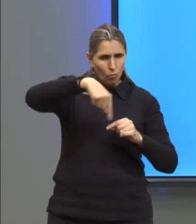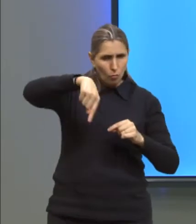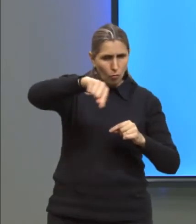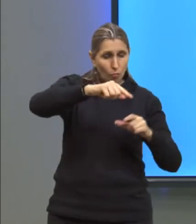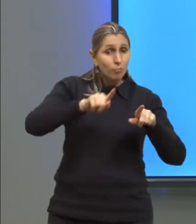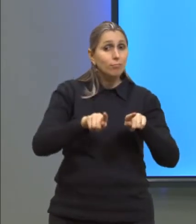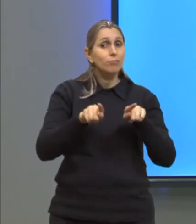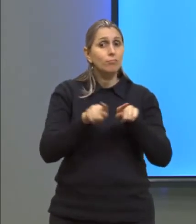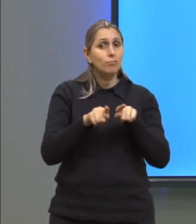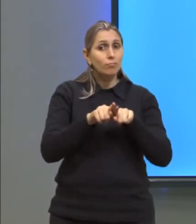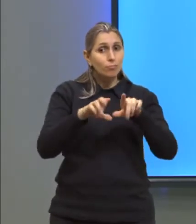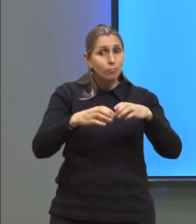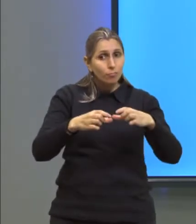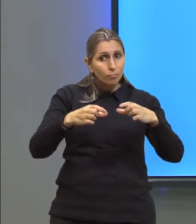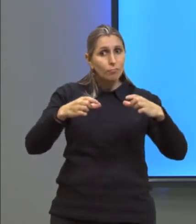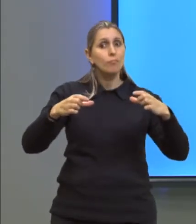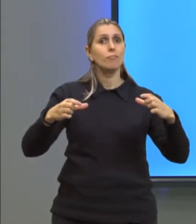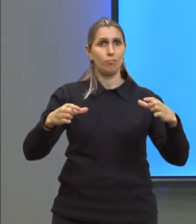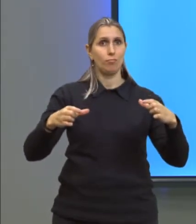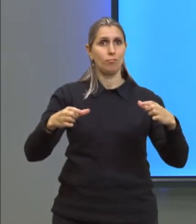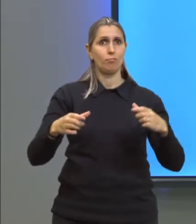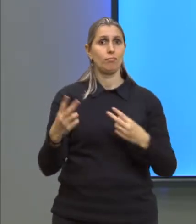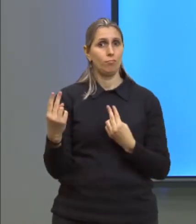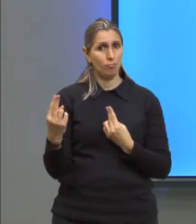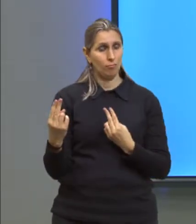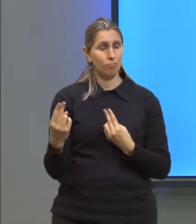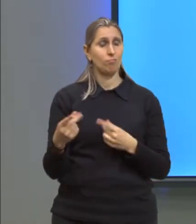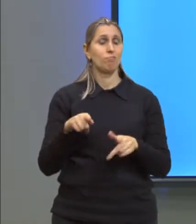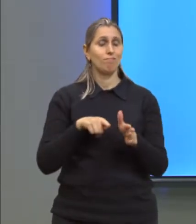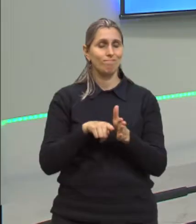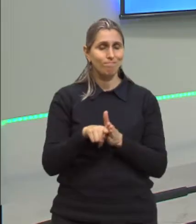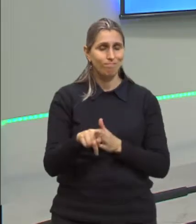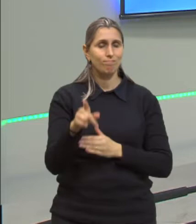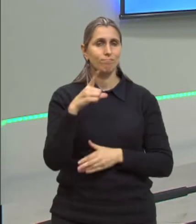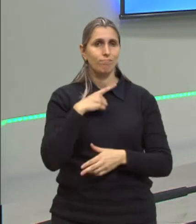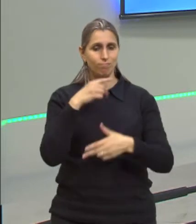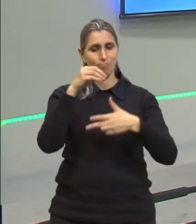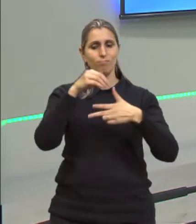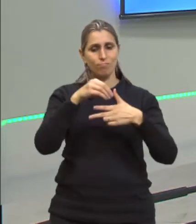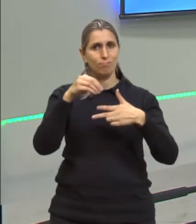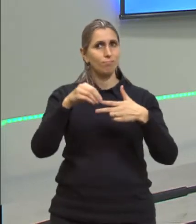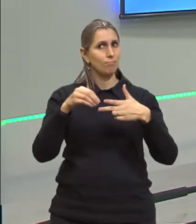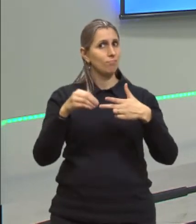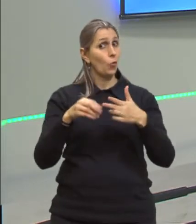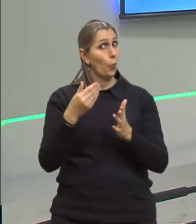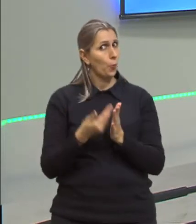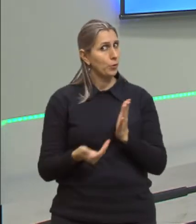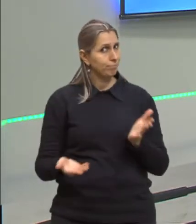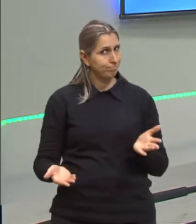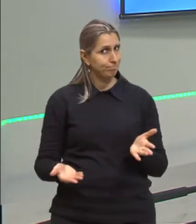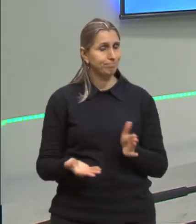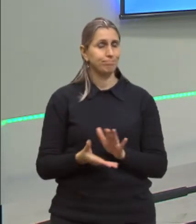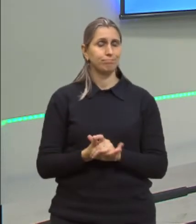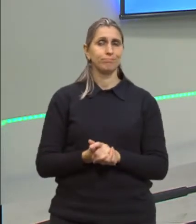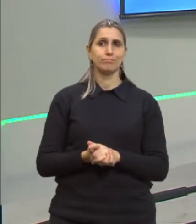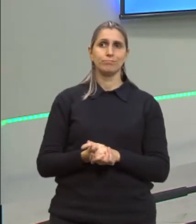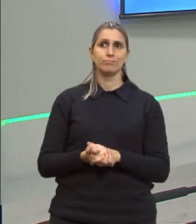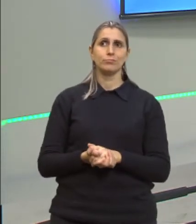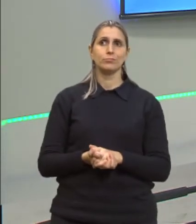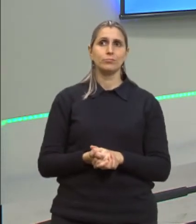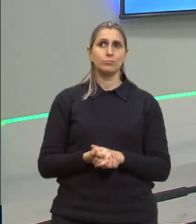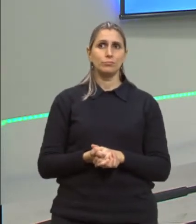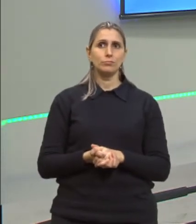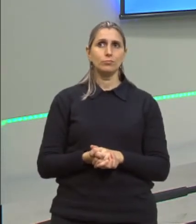perfuração também aumenta com a chapa. É questãozinha que cai no Enem, gente? Não vamos perder por causa disso, certo? Pode passar, por favor?